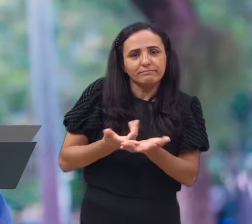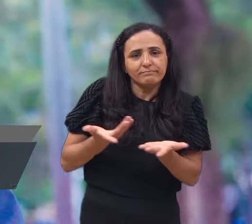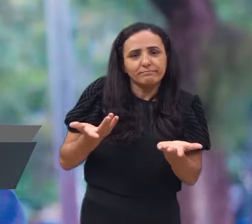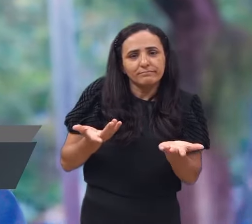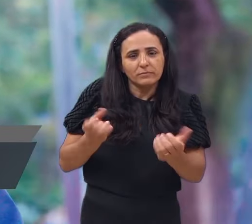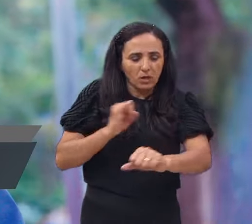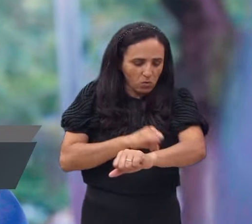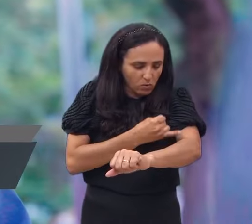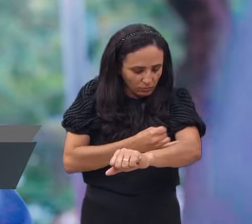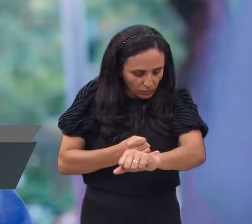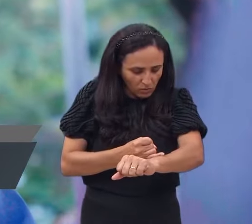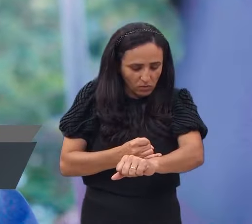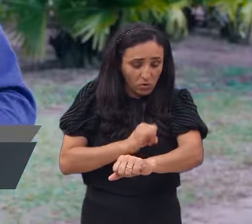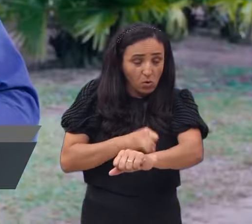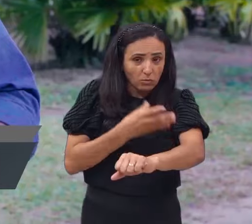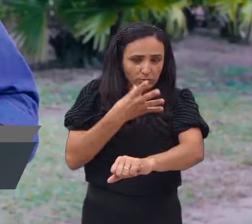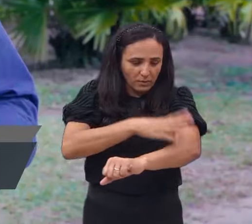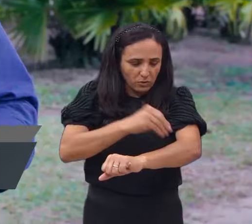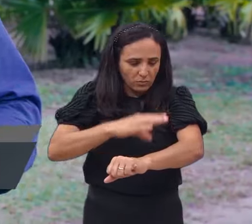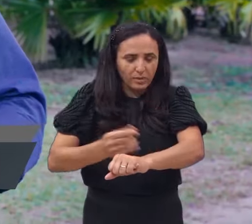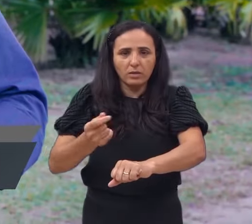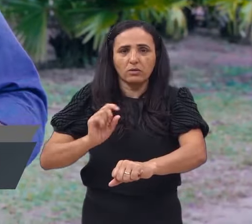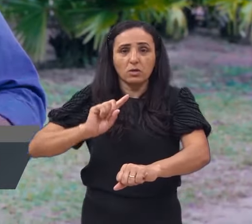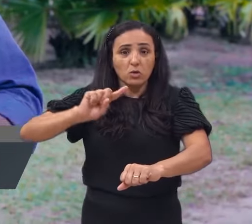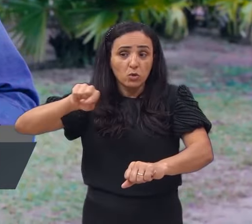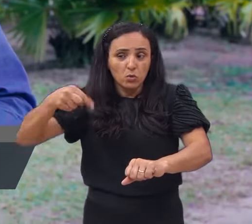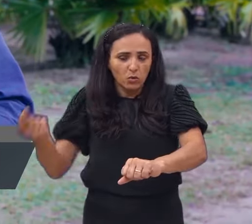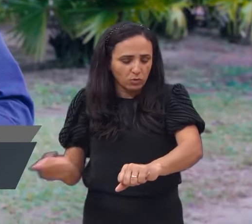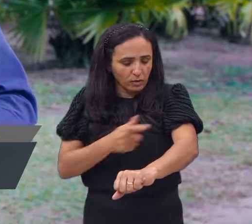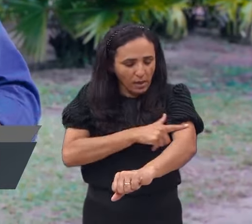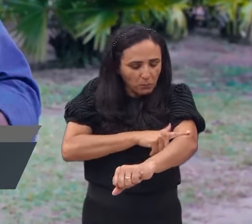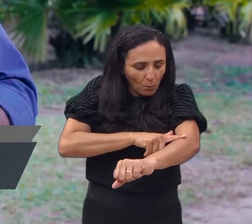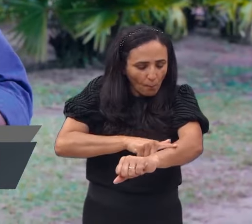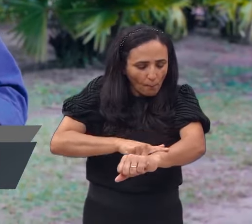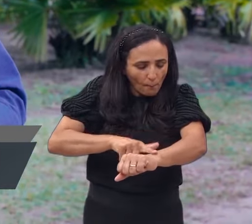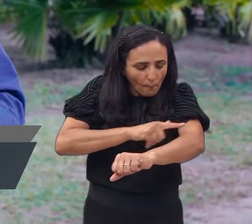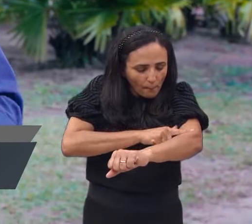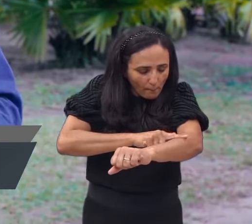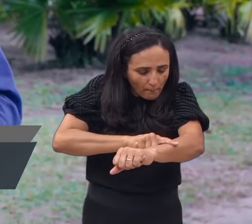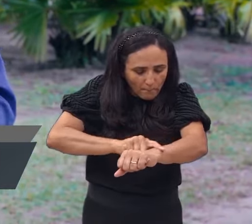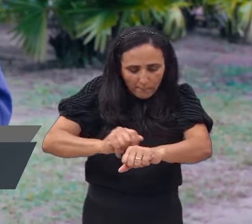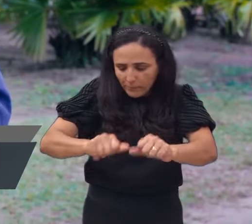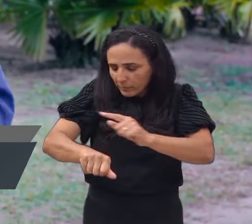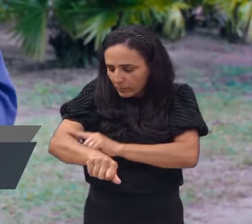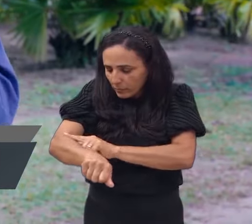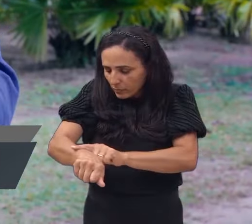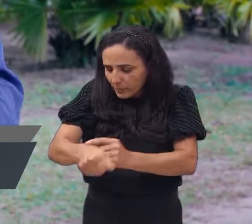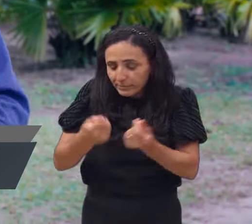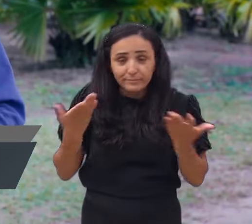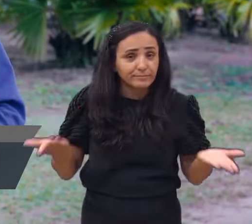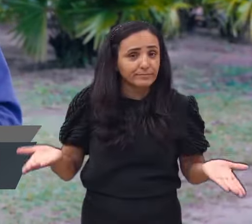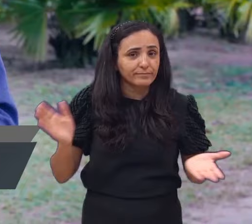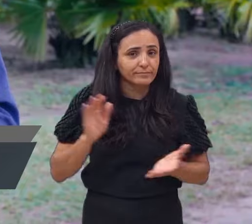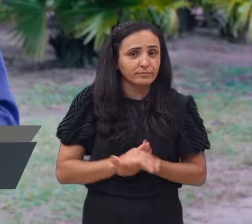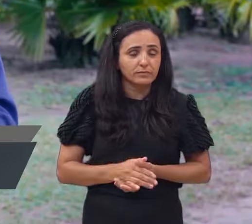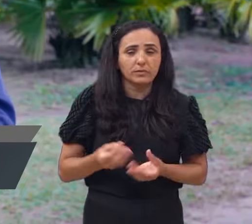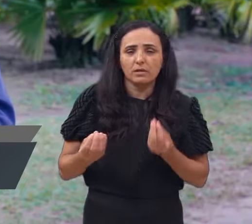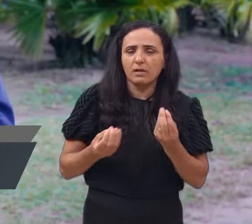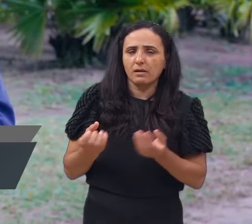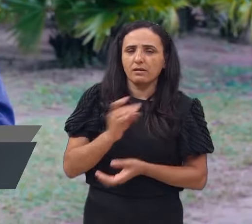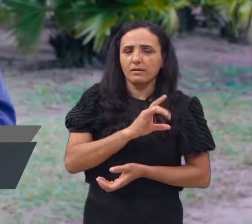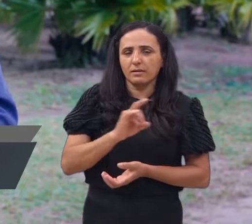cultura em que, dependendo da situação, até a circunstância física também, daria um nome, como foi o caso de